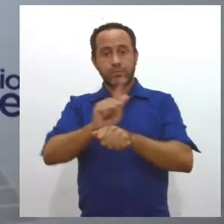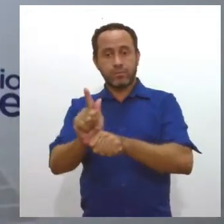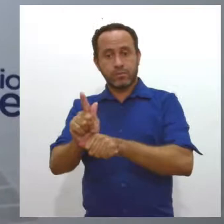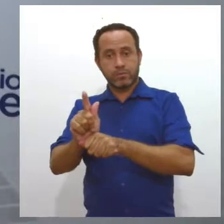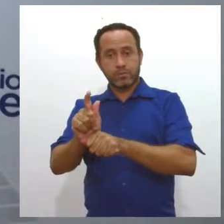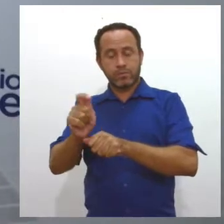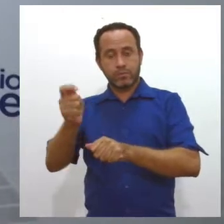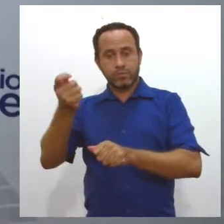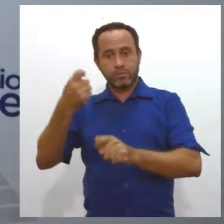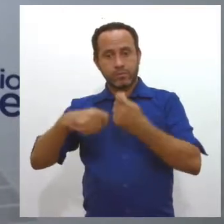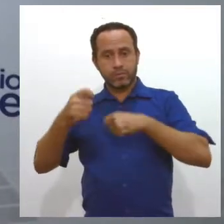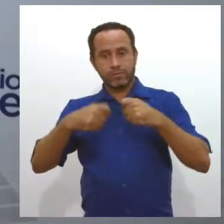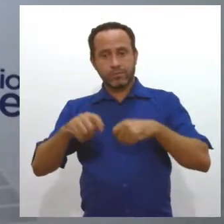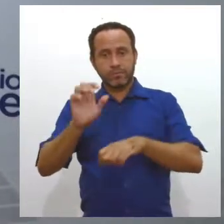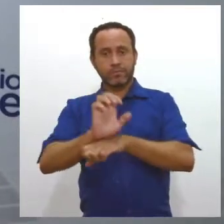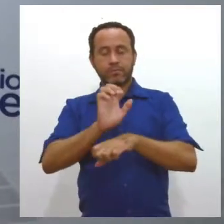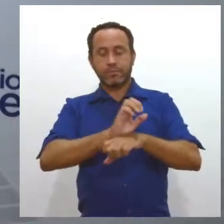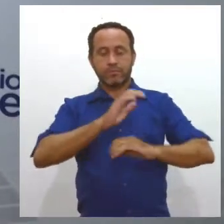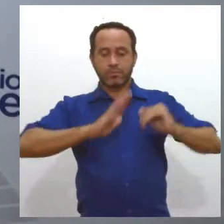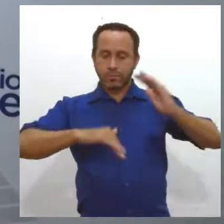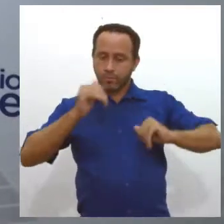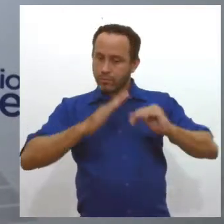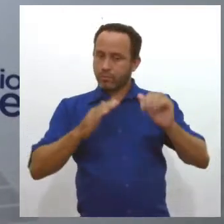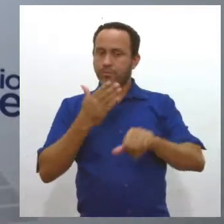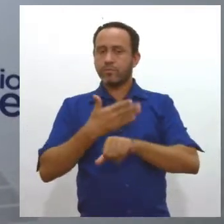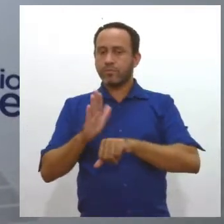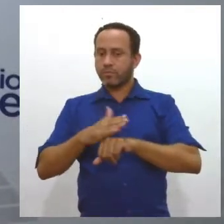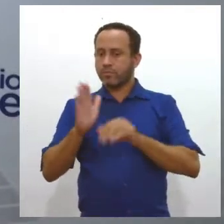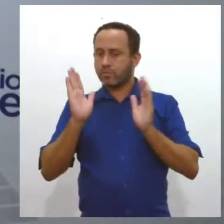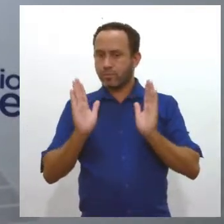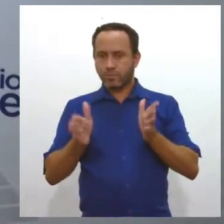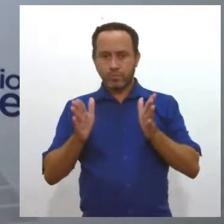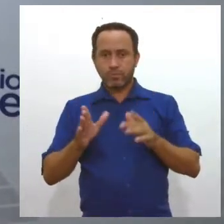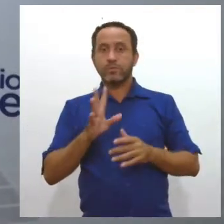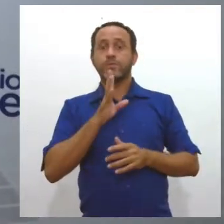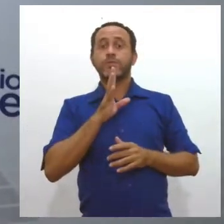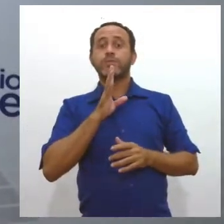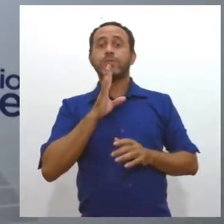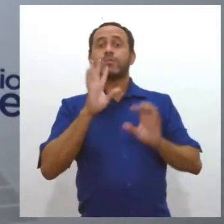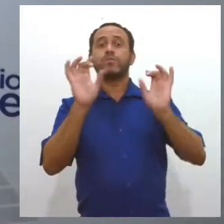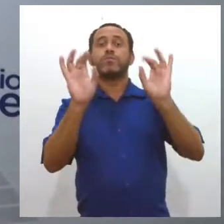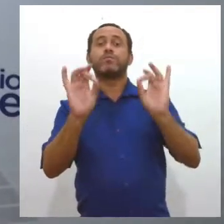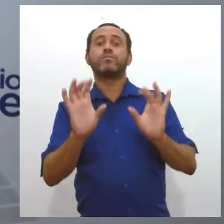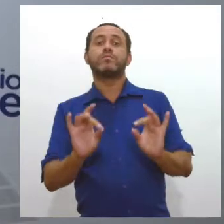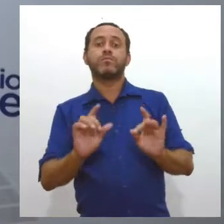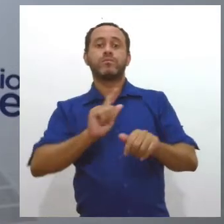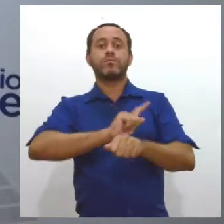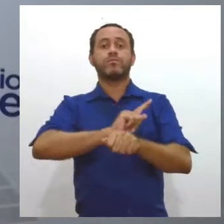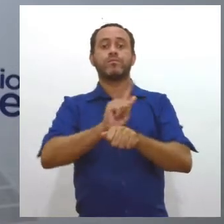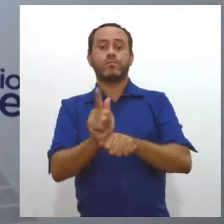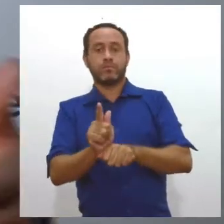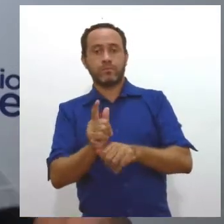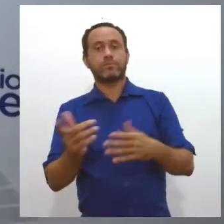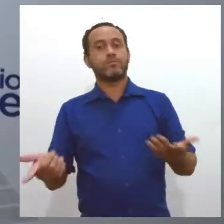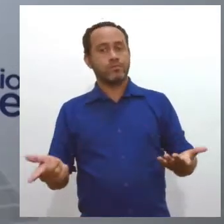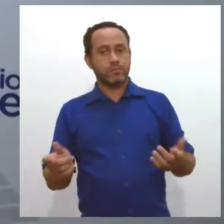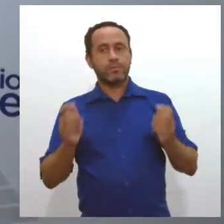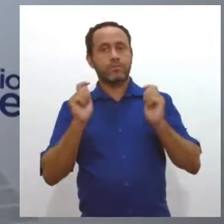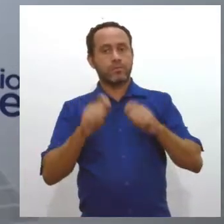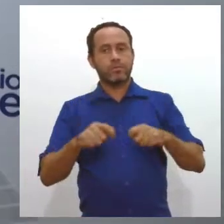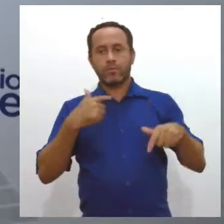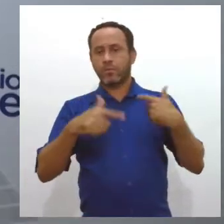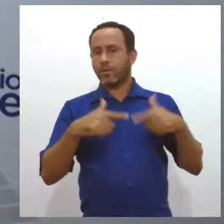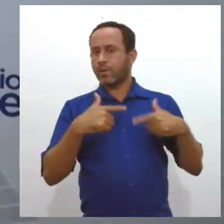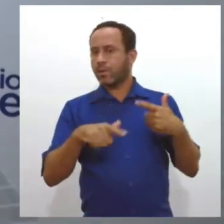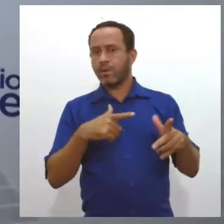administração pública estadual. São profissionais qualificados, profissionais que têm um conhecimento específico na área de gestão, ou seja, que podem atuar